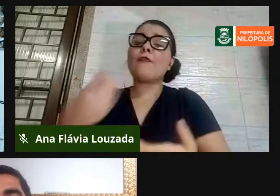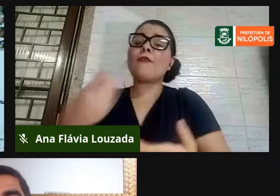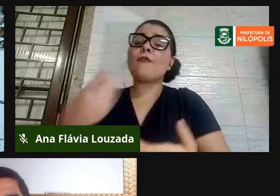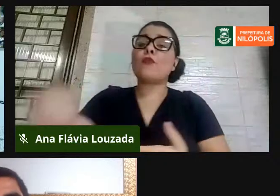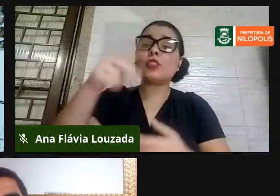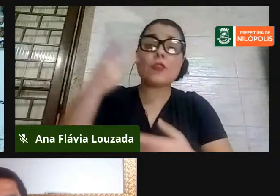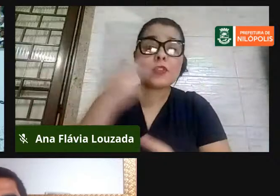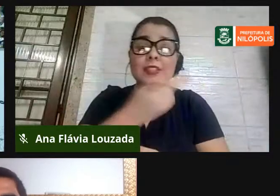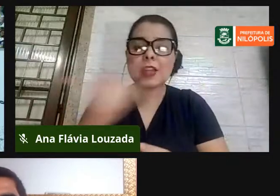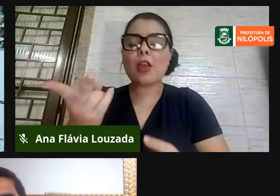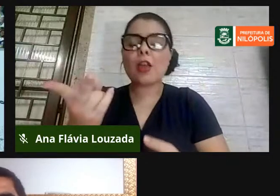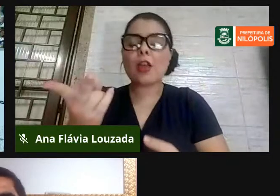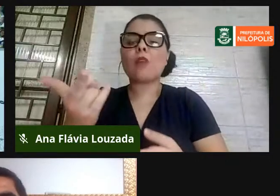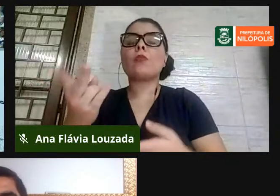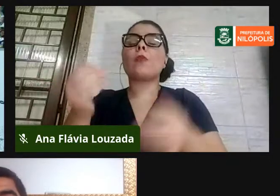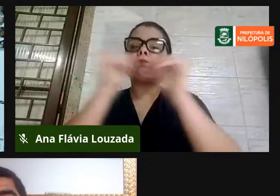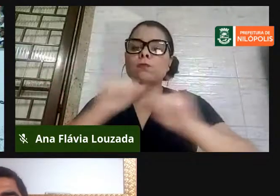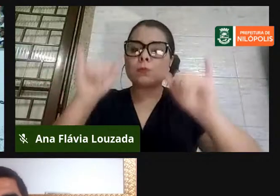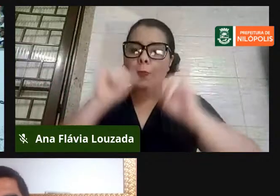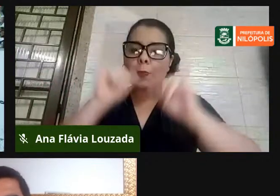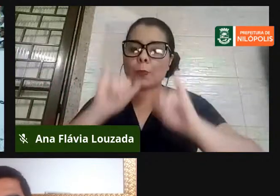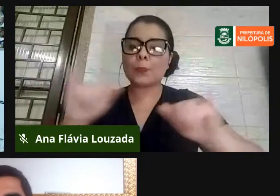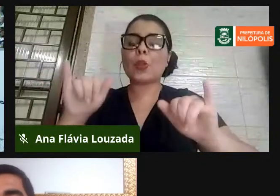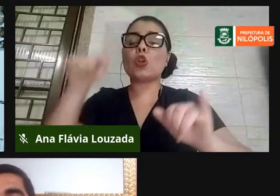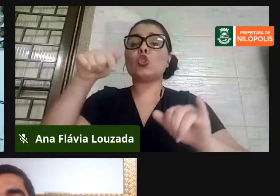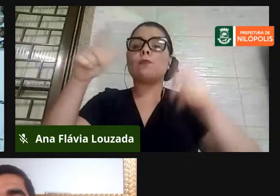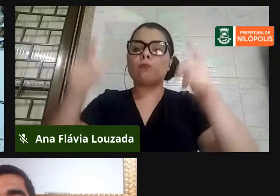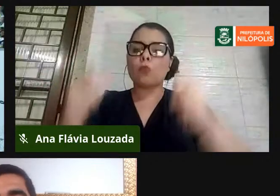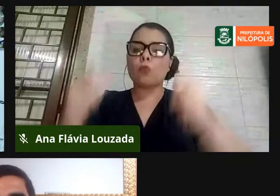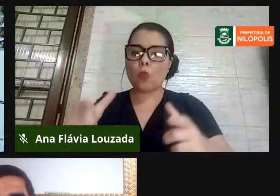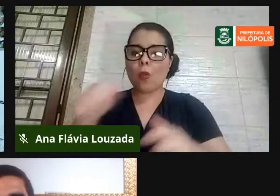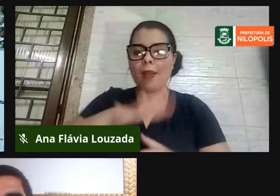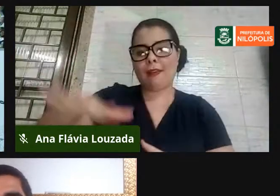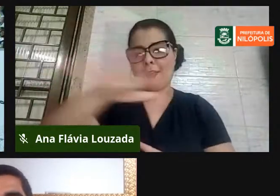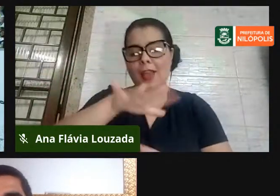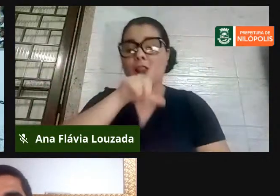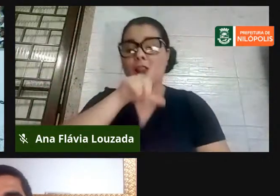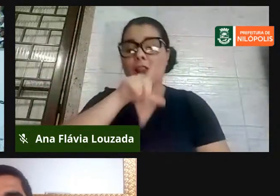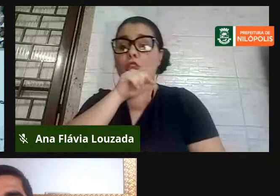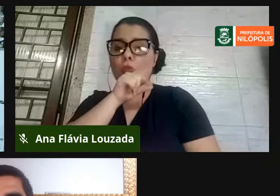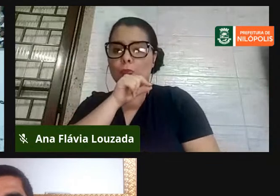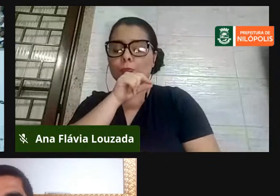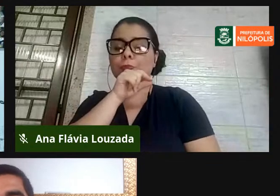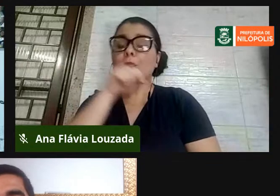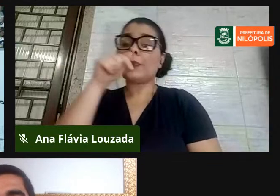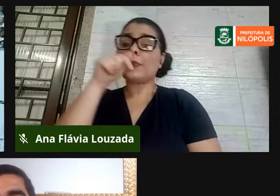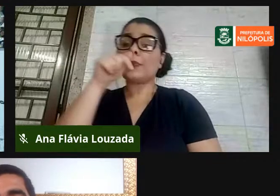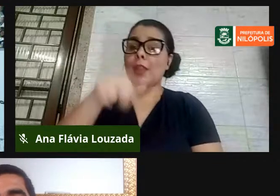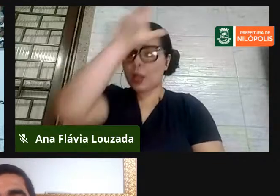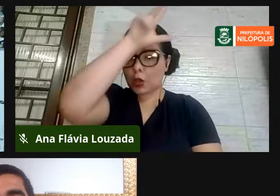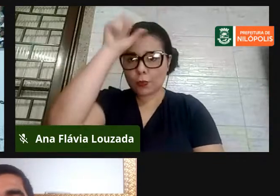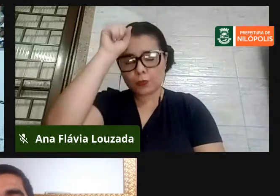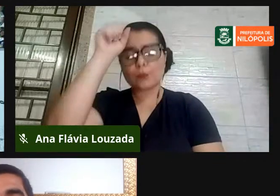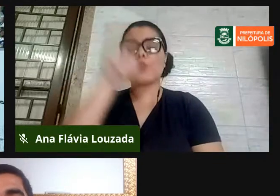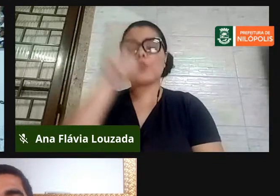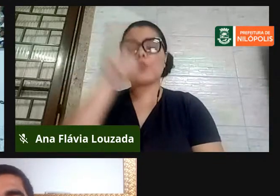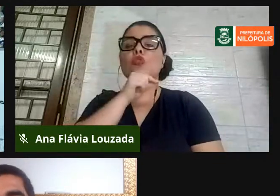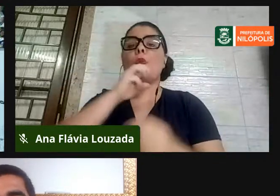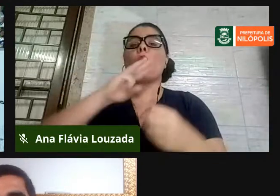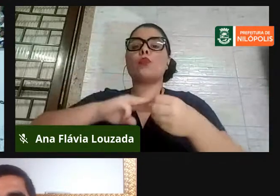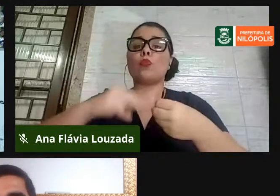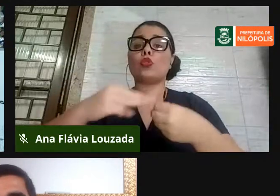informações sobre o nosso lugar. Sobre o município de Nilópolis. Nilópolis é um município brasileiro daqui da região